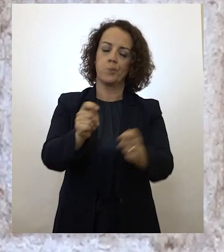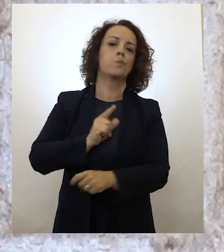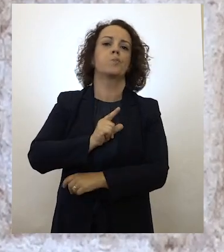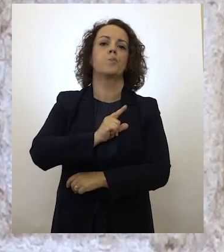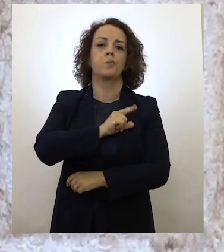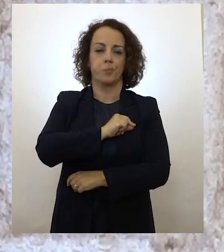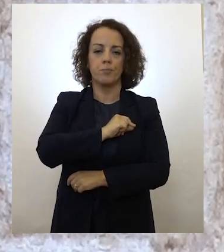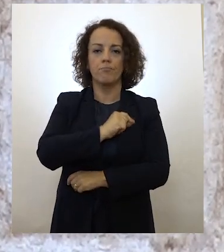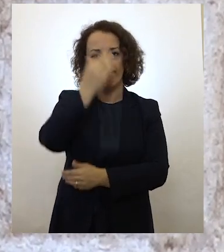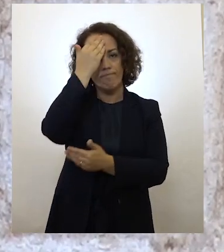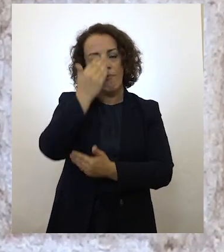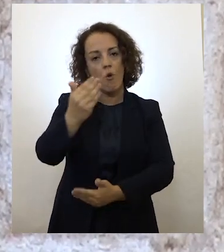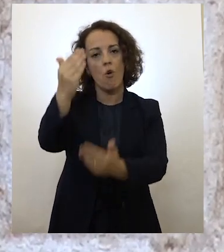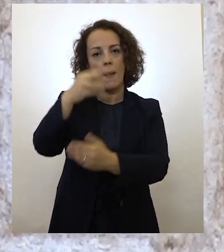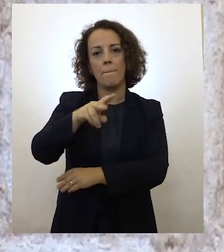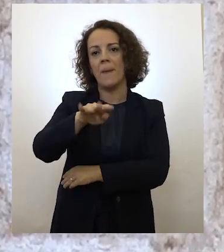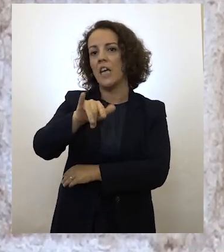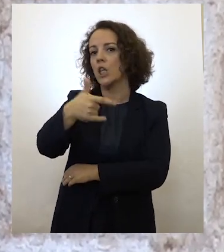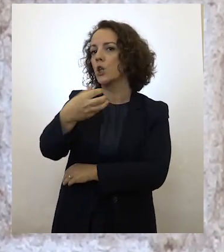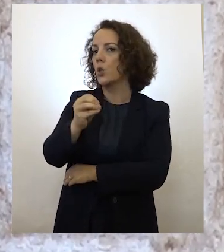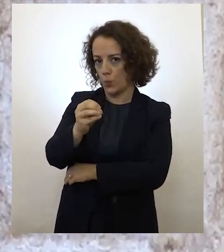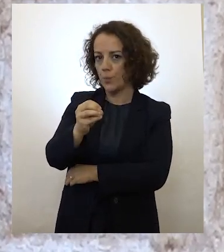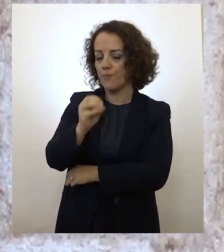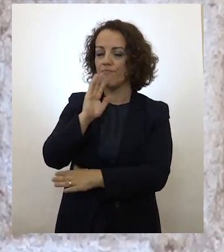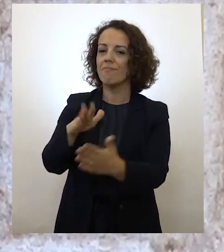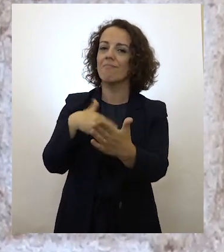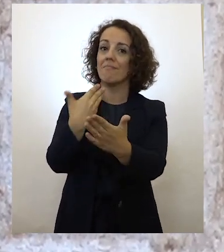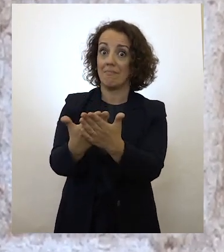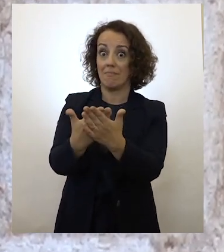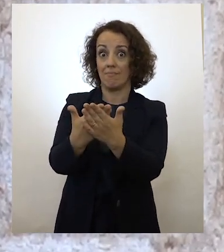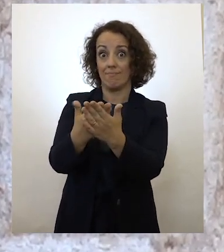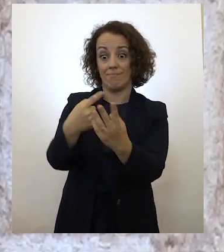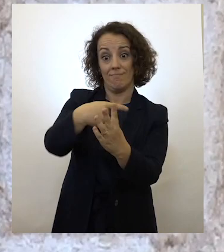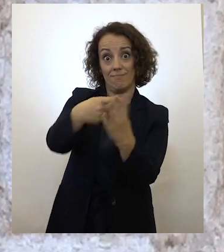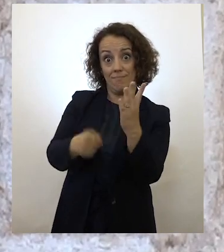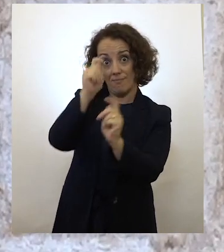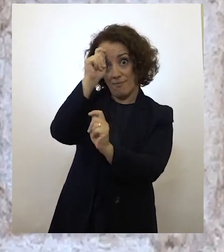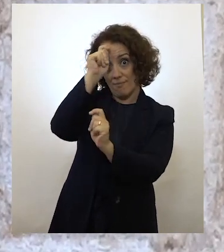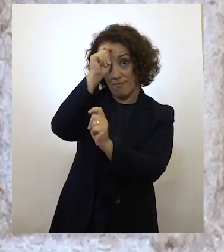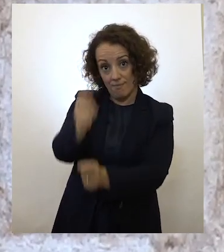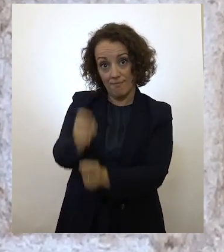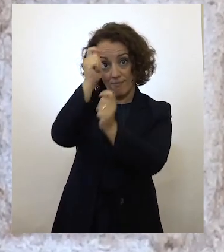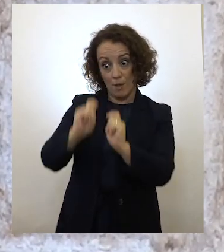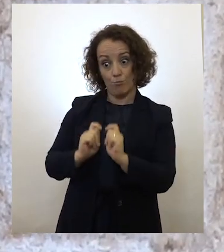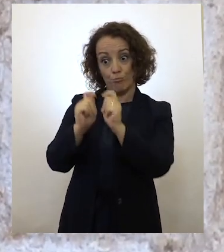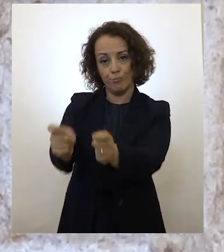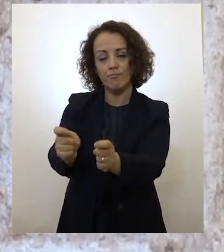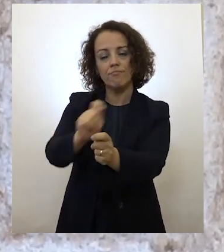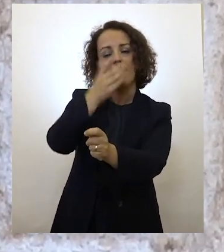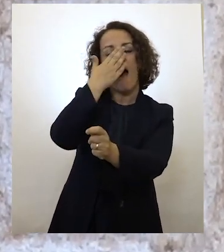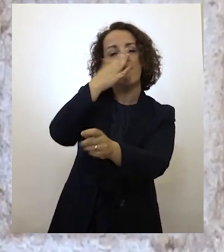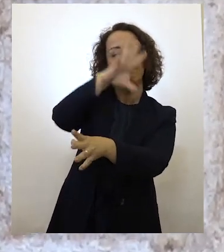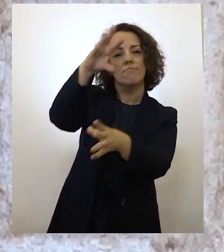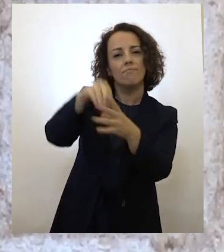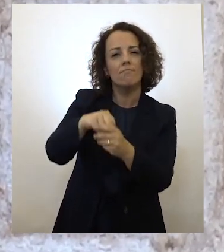insígnias da Ordem do Mérito, abarcarei milhares e milhares de heróis, de centenas